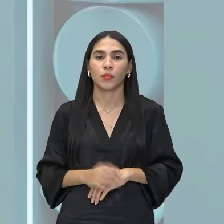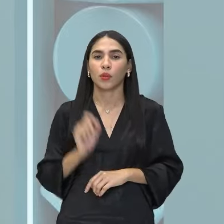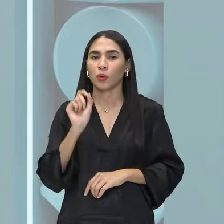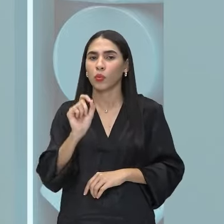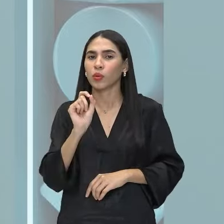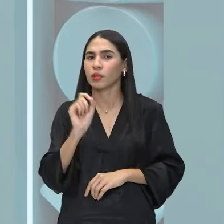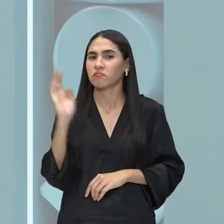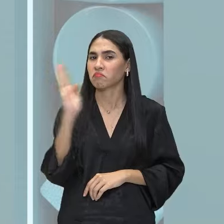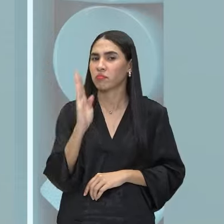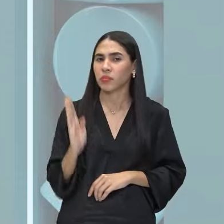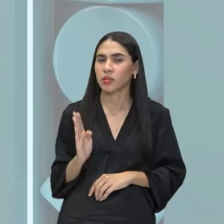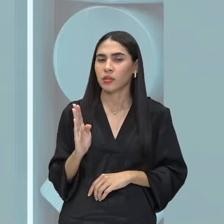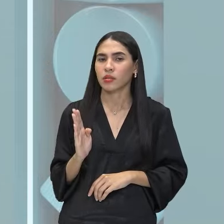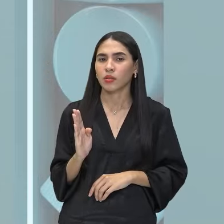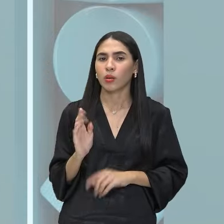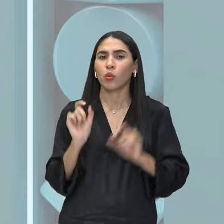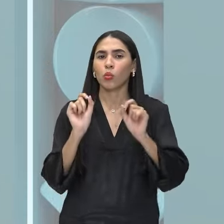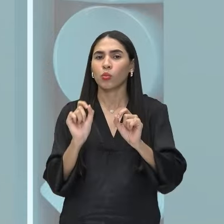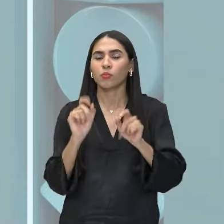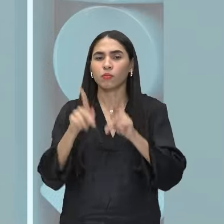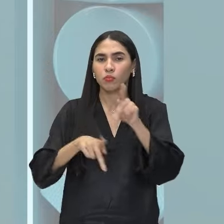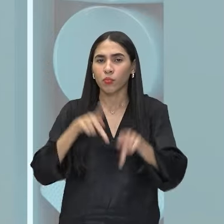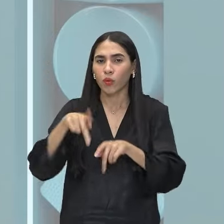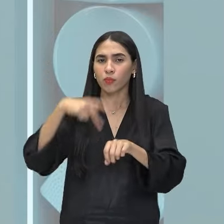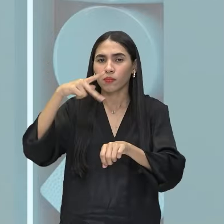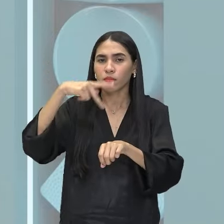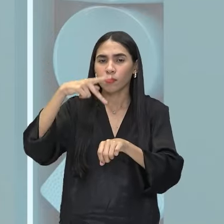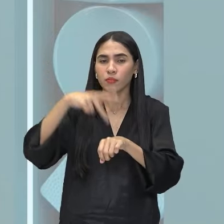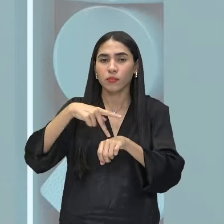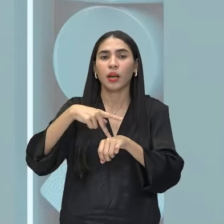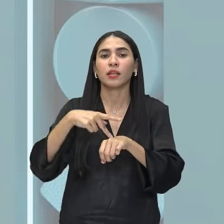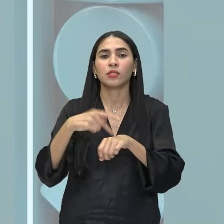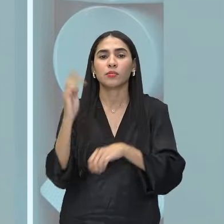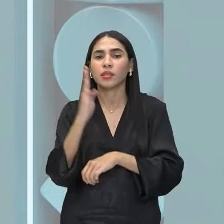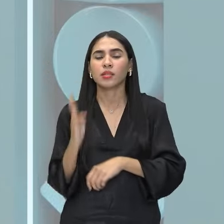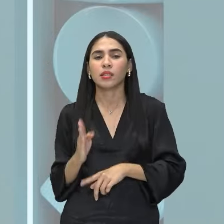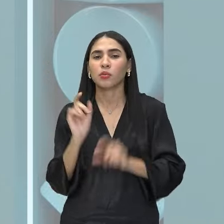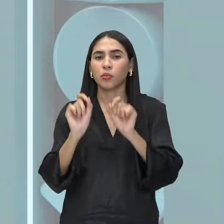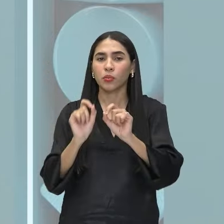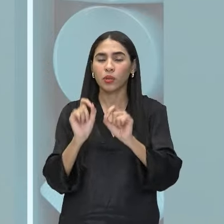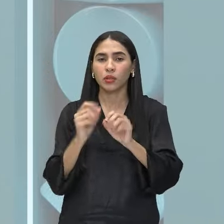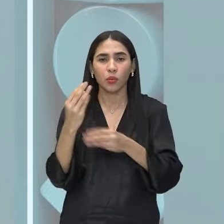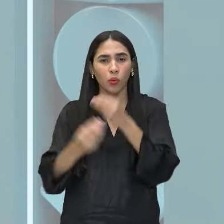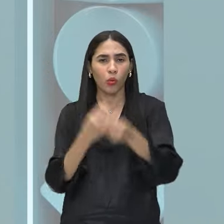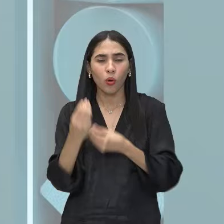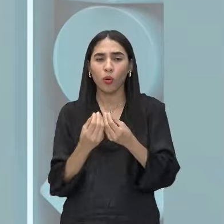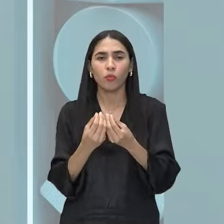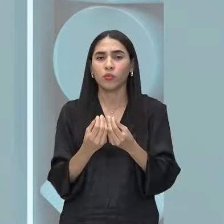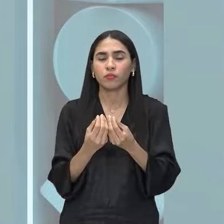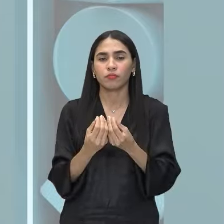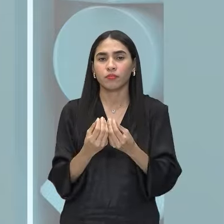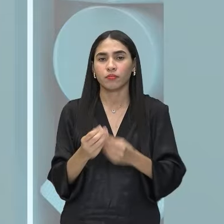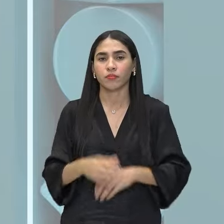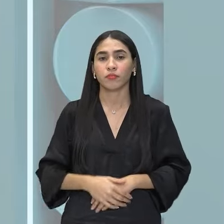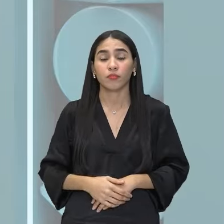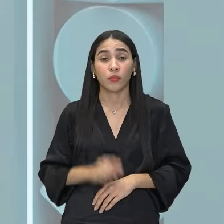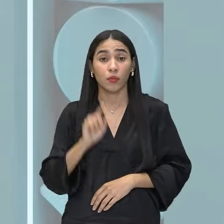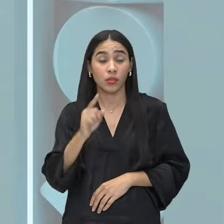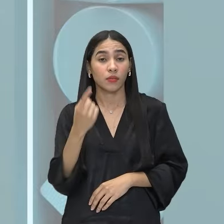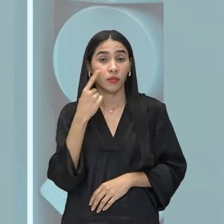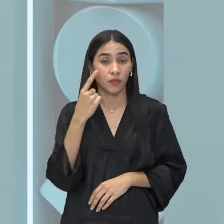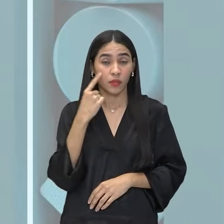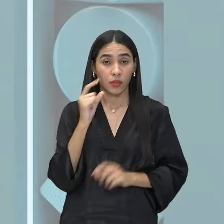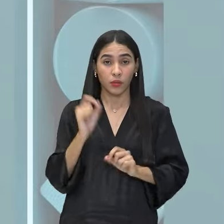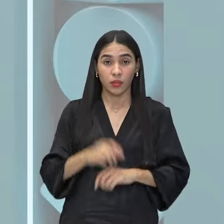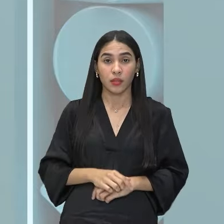ser o brasileiro? O que é o povo brasileiro? Como é que nós podemos definir este povo brasileiro? Vocês vão ver que